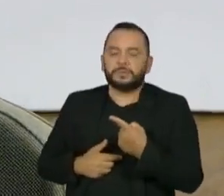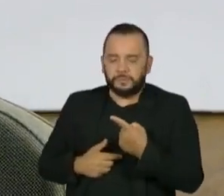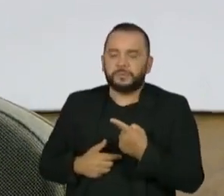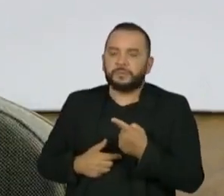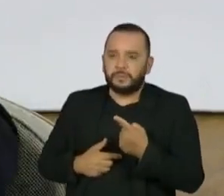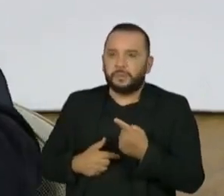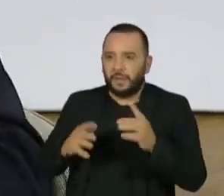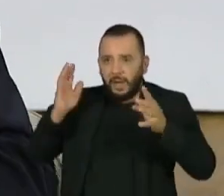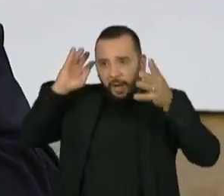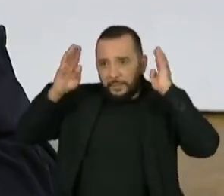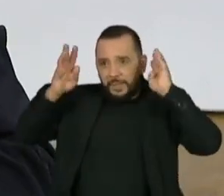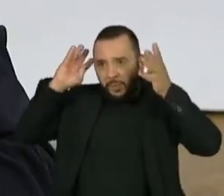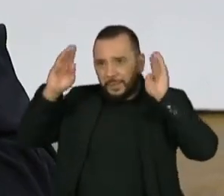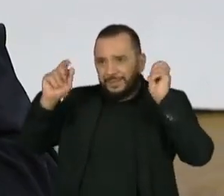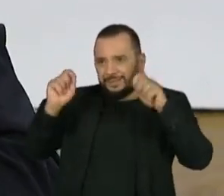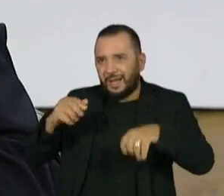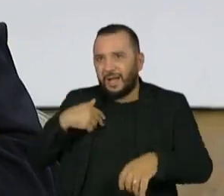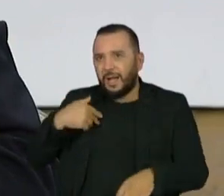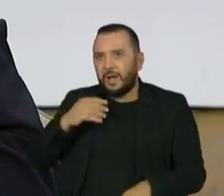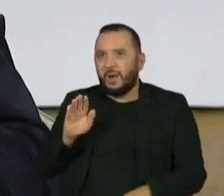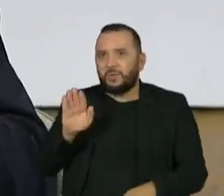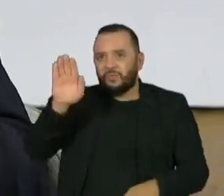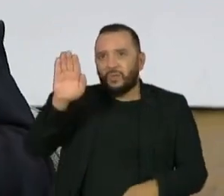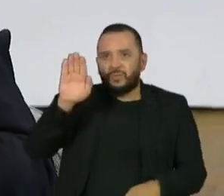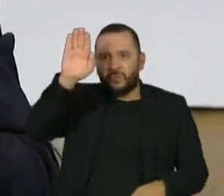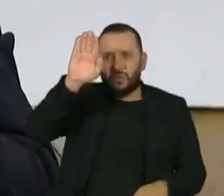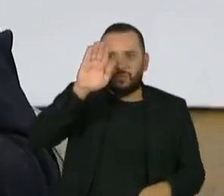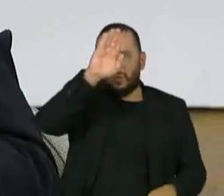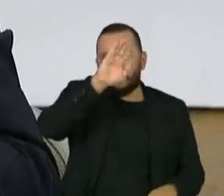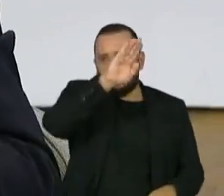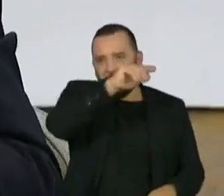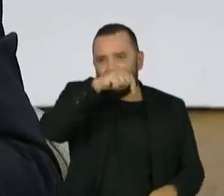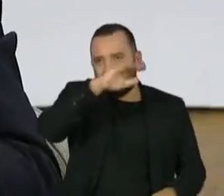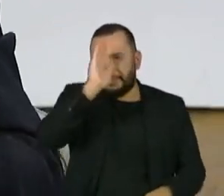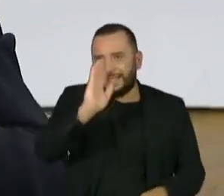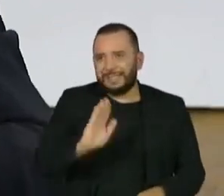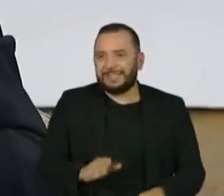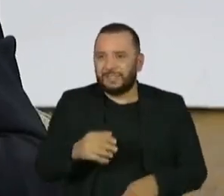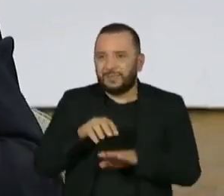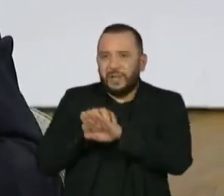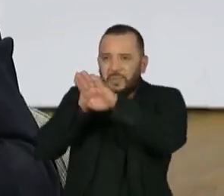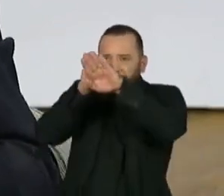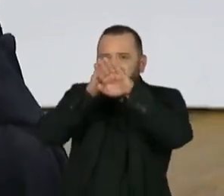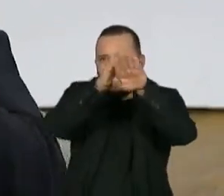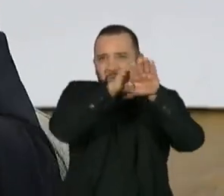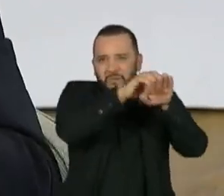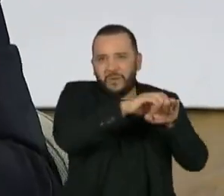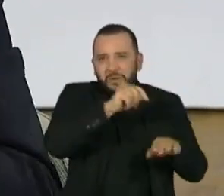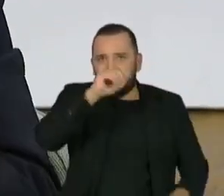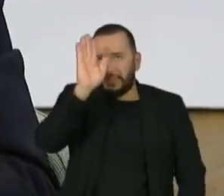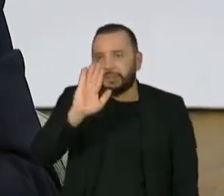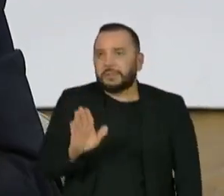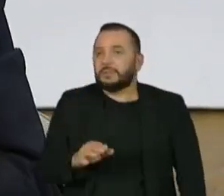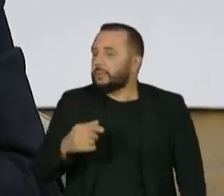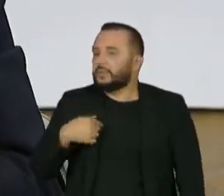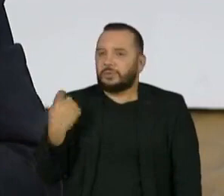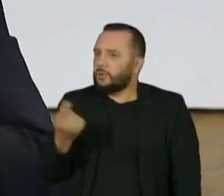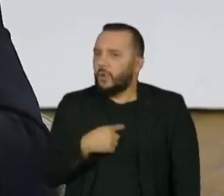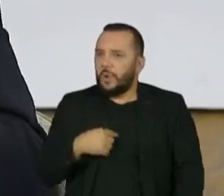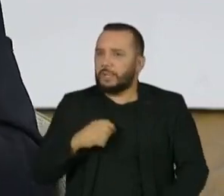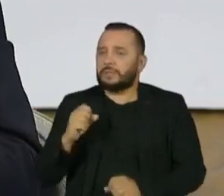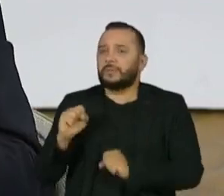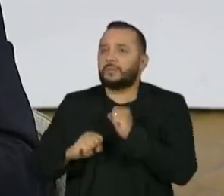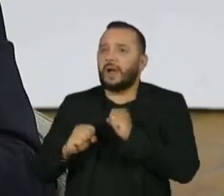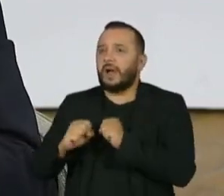esse combustível em qualquer lugar do Brasil, onde você precisar. Essa que é a lógica dessa companhia, o a chama de asset light. Nós não somos uma petroleira,